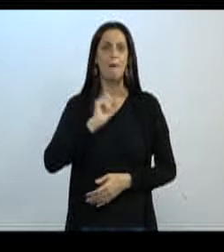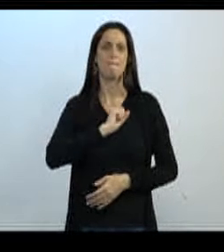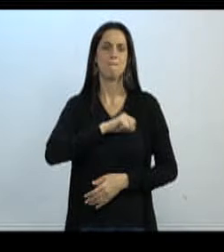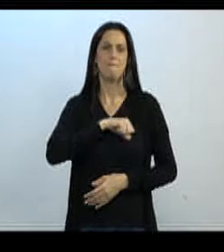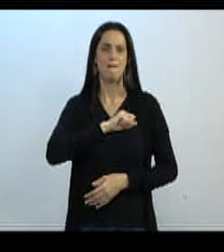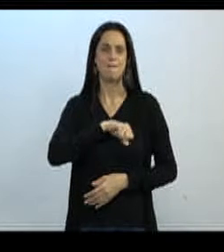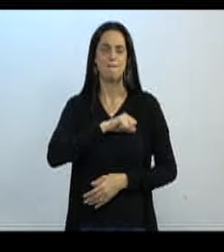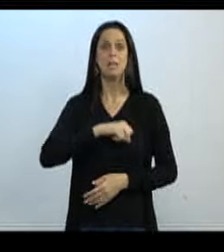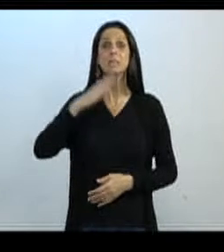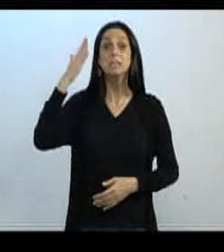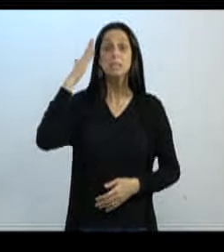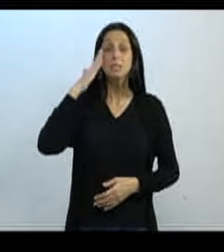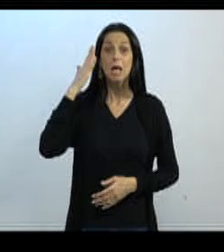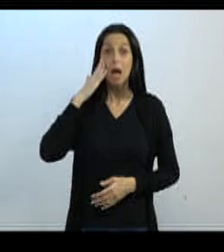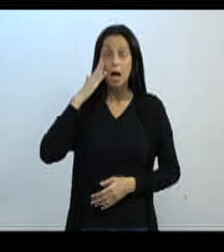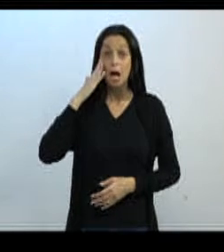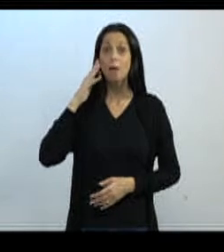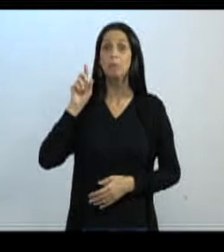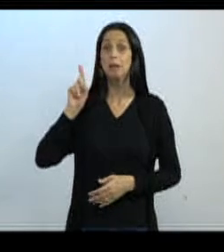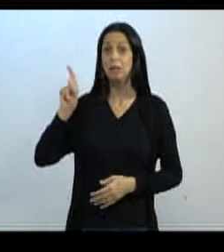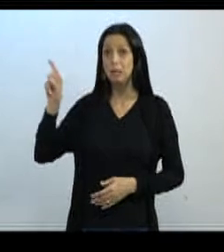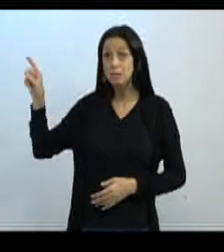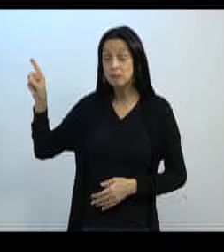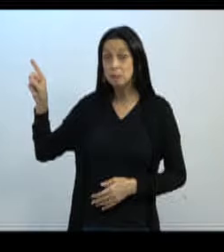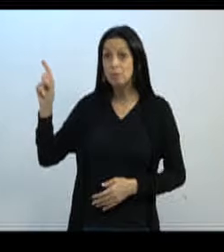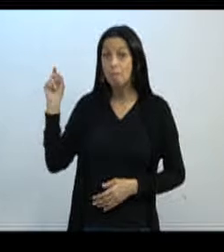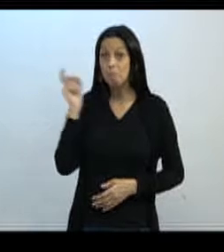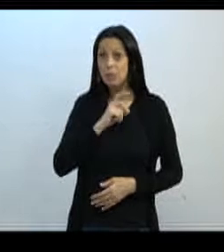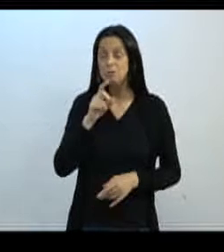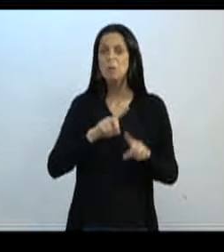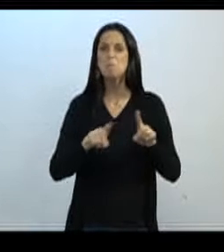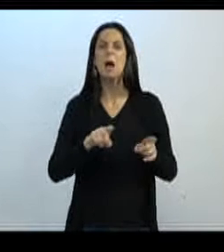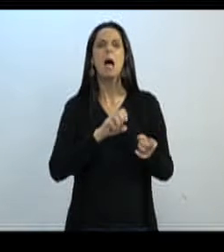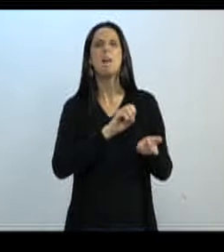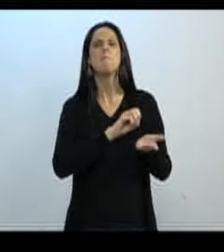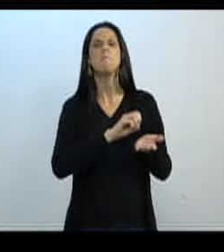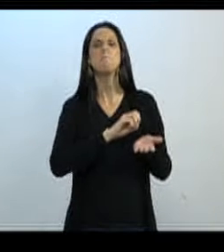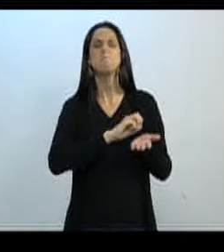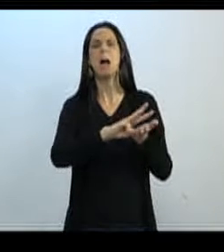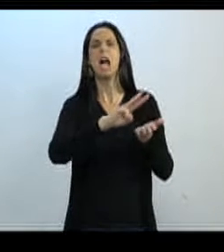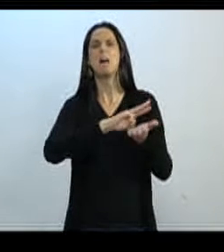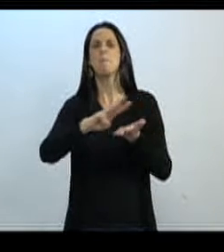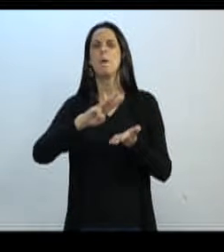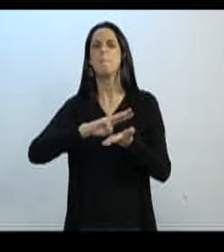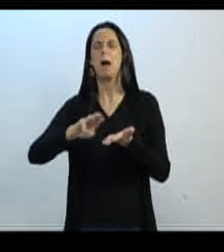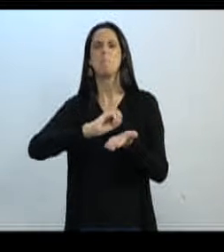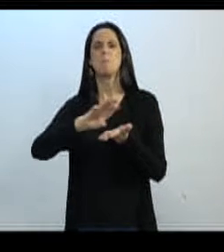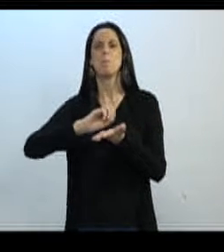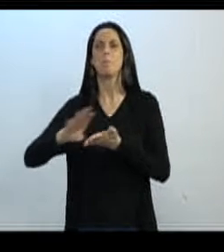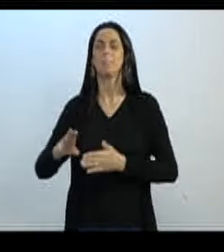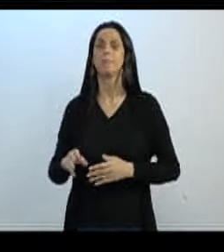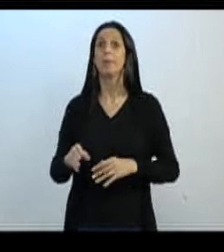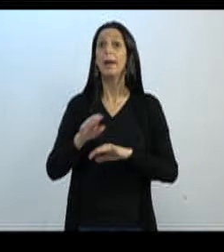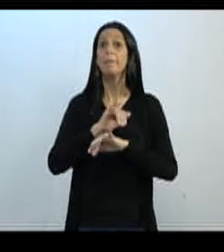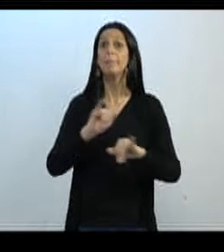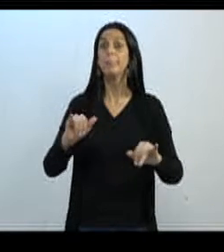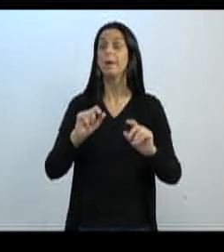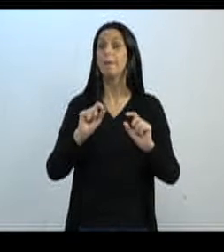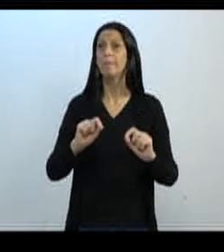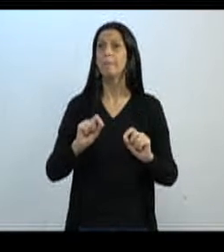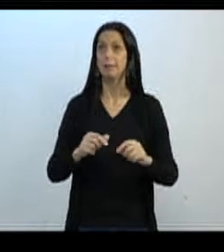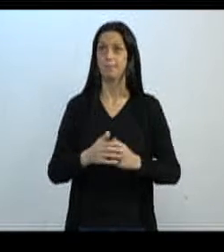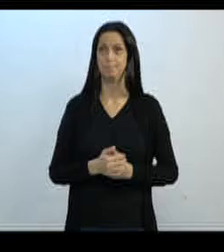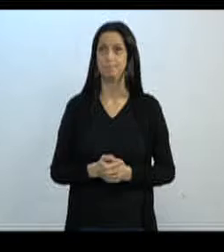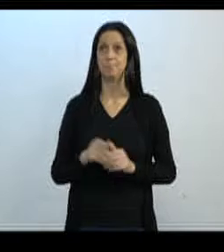verdade e fica publicando. Eu tenho ranço desse tipo de povo. Aí publicaram, dizendo que é